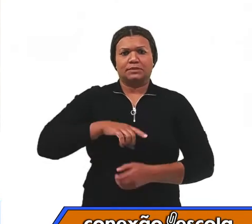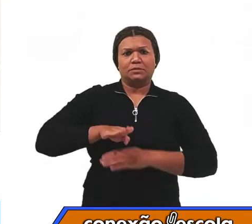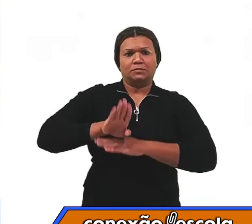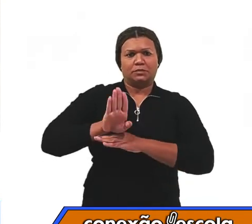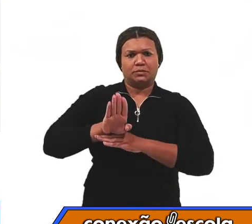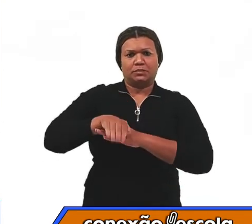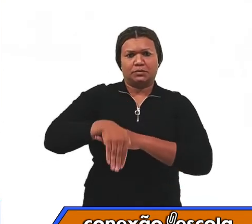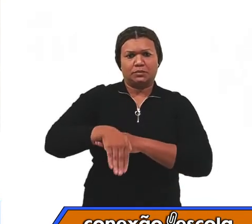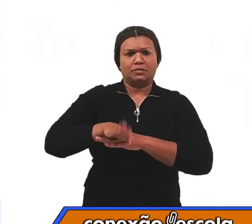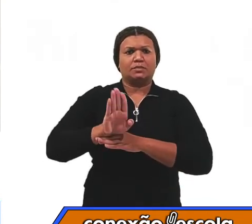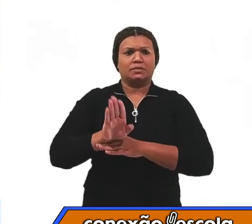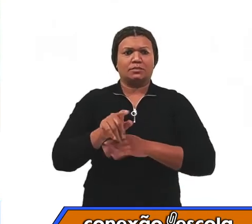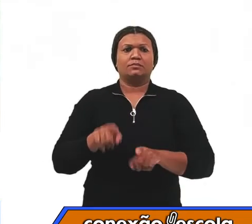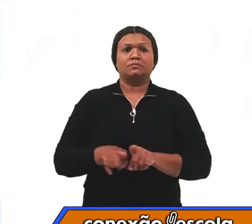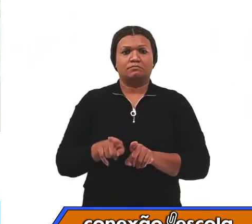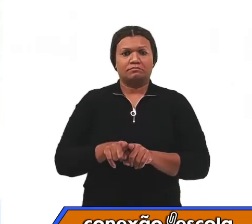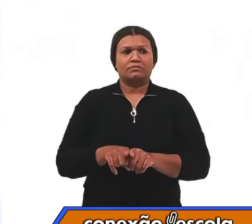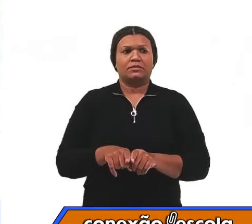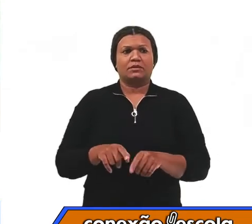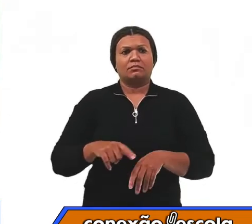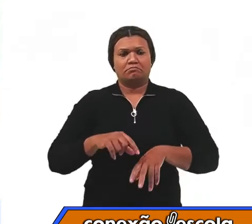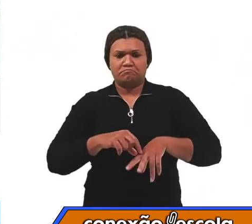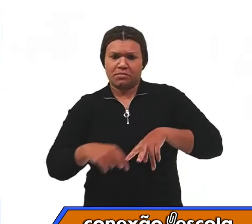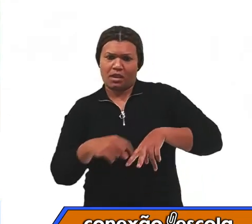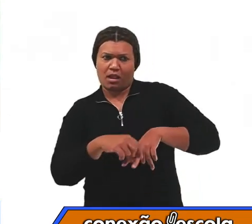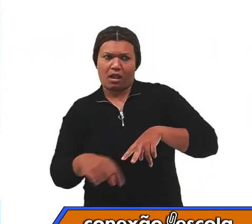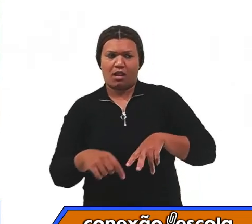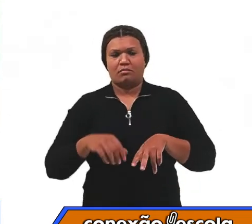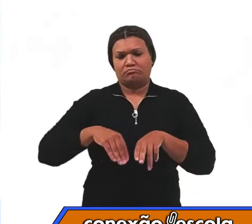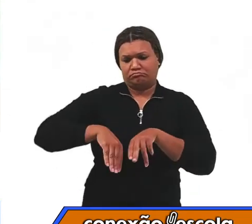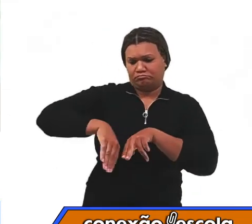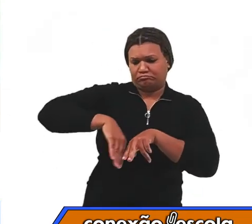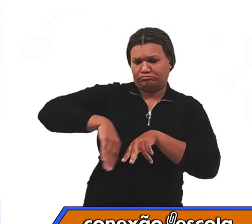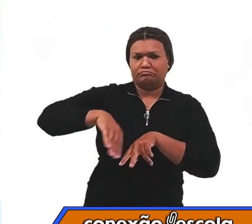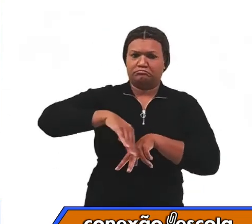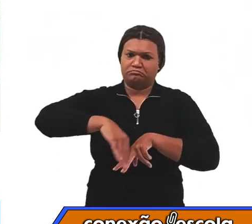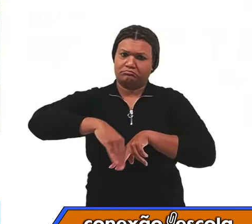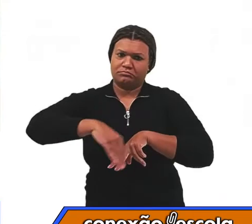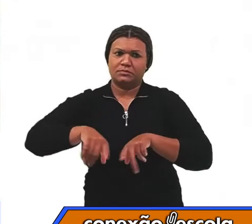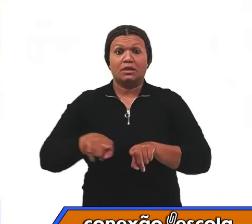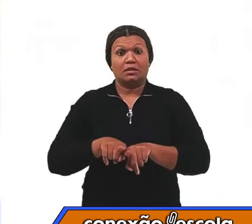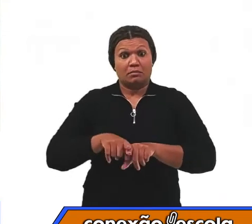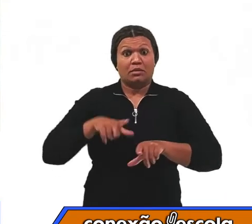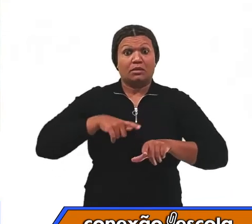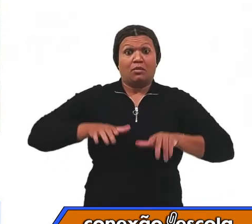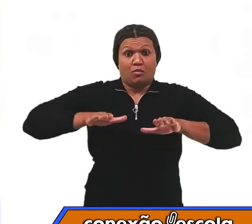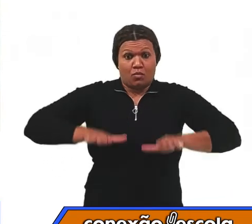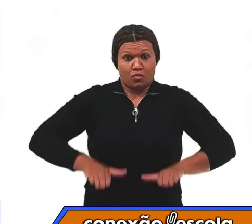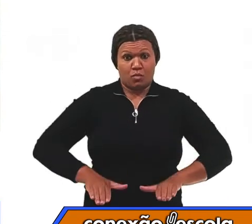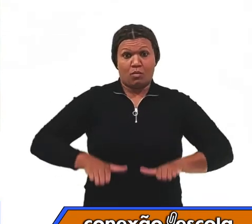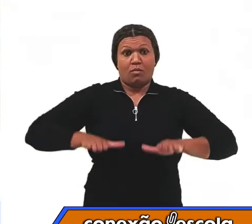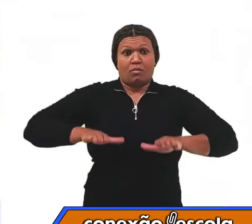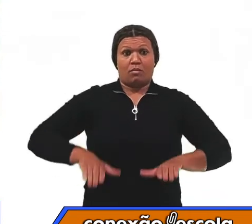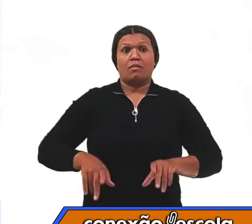e os músculos internos da coxa. E tem também os movimentos de agachamento e para a panturrilha.